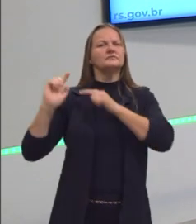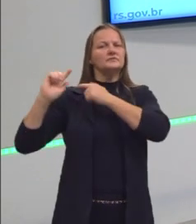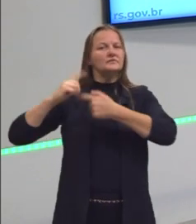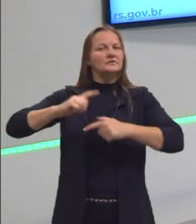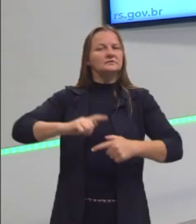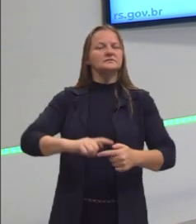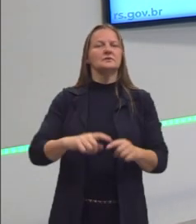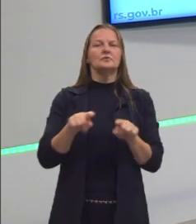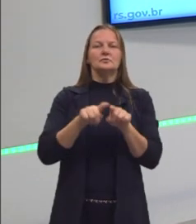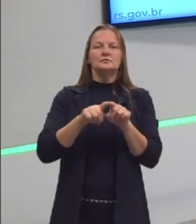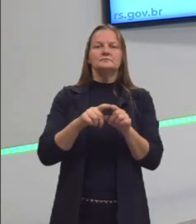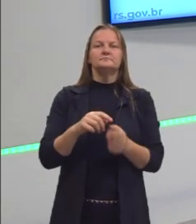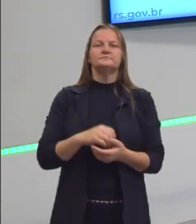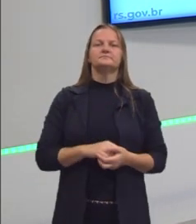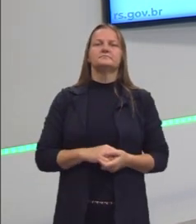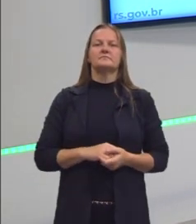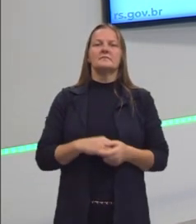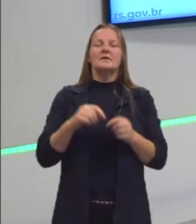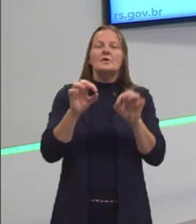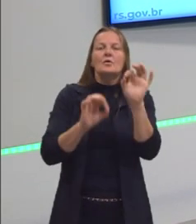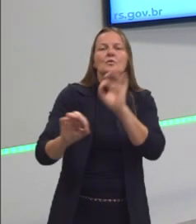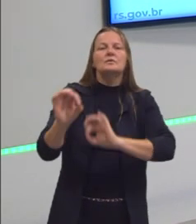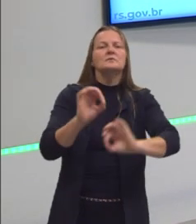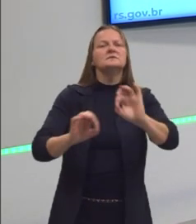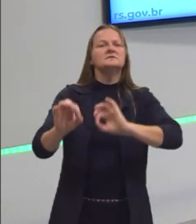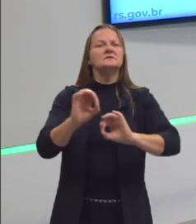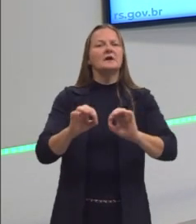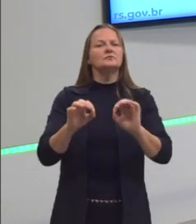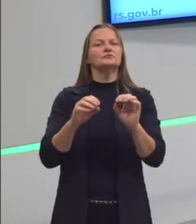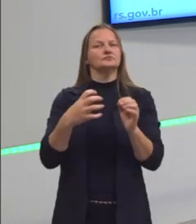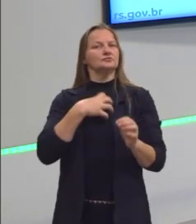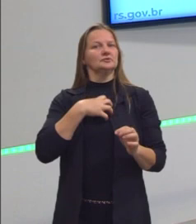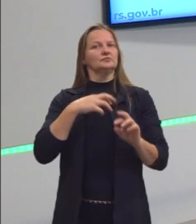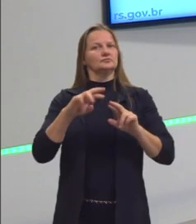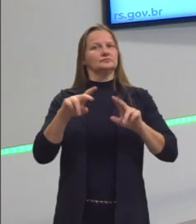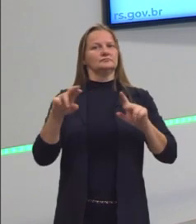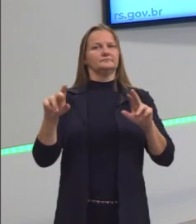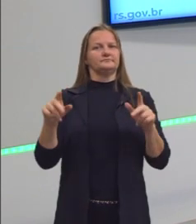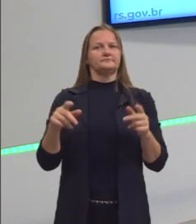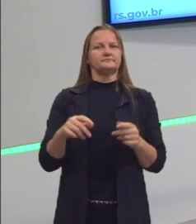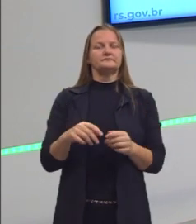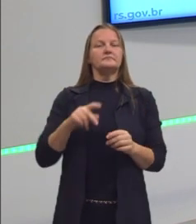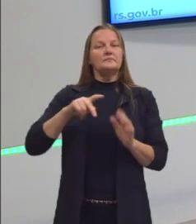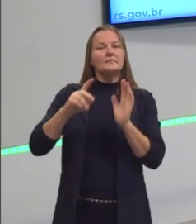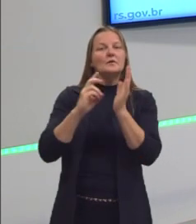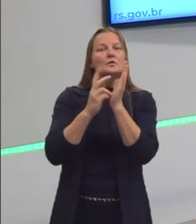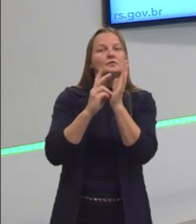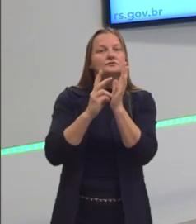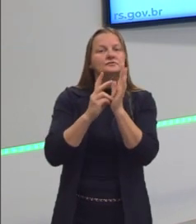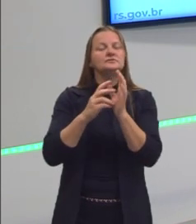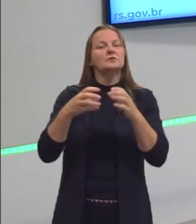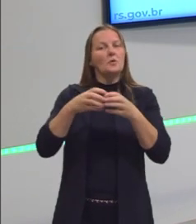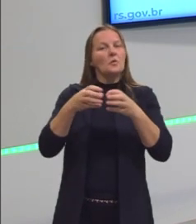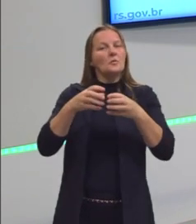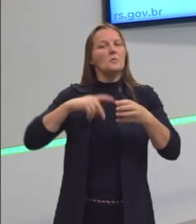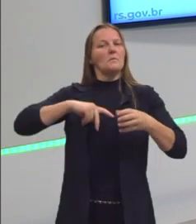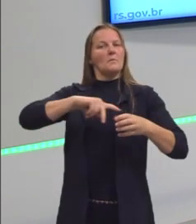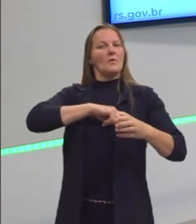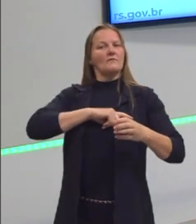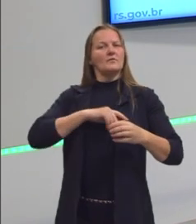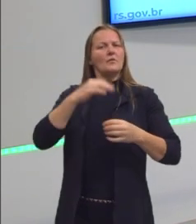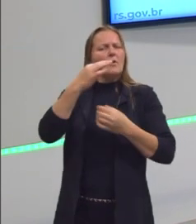território também era pensado, era organizado de um jeito muito diferente. E para os povos indígenas, essa terra, ela é